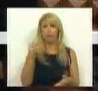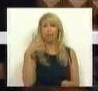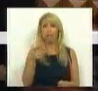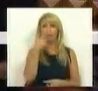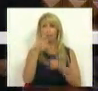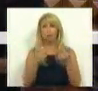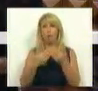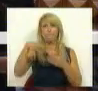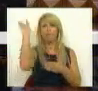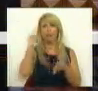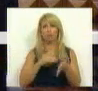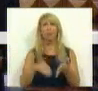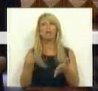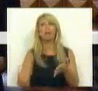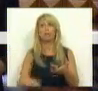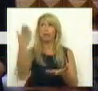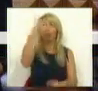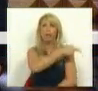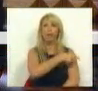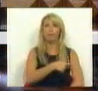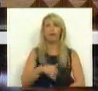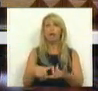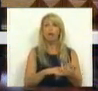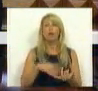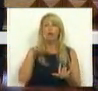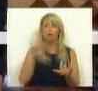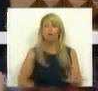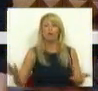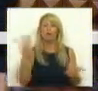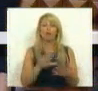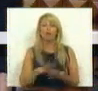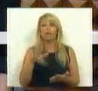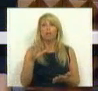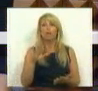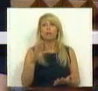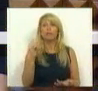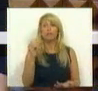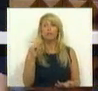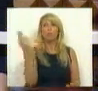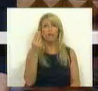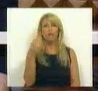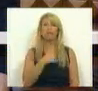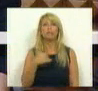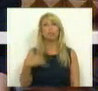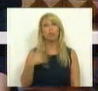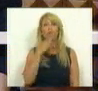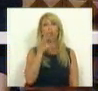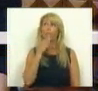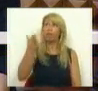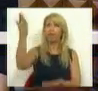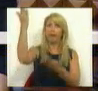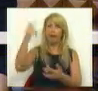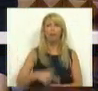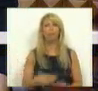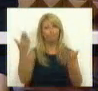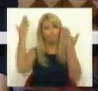aqui presentes os representantes da Associação Nacional das Unidades de Saúde Familiar, que aproveitamos para saudar. Portugal assistiu nos últimos